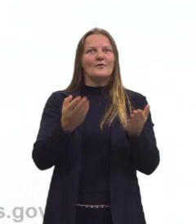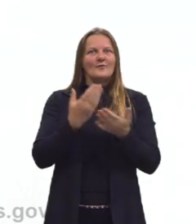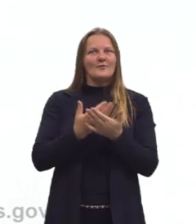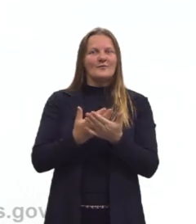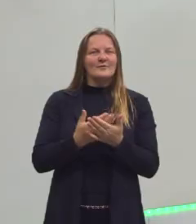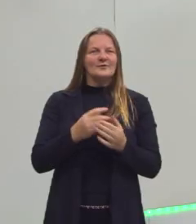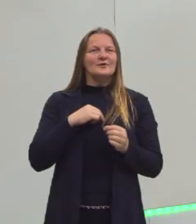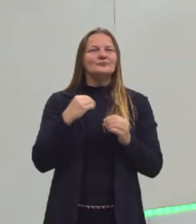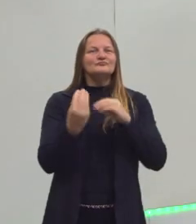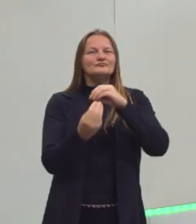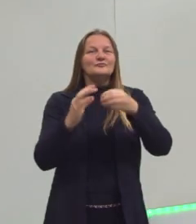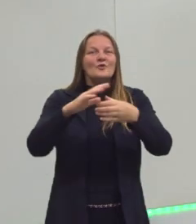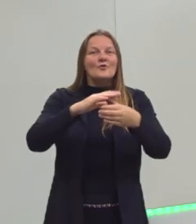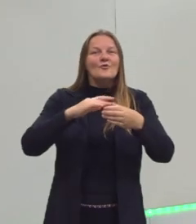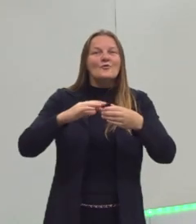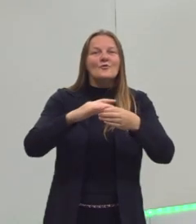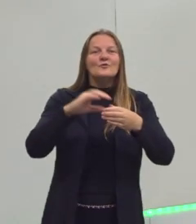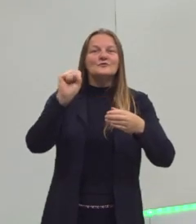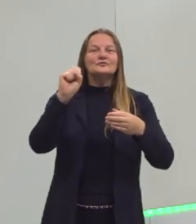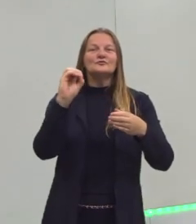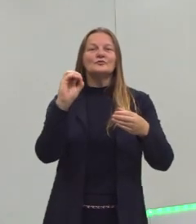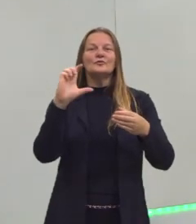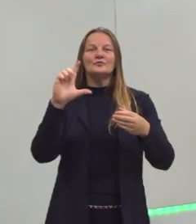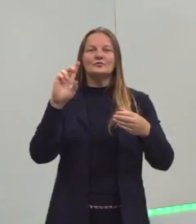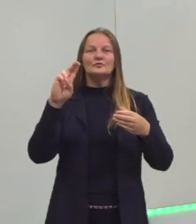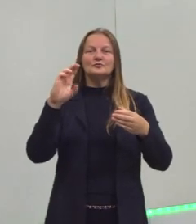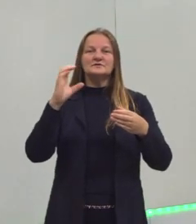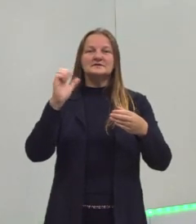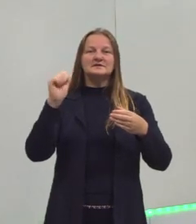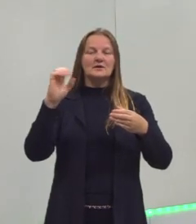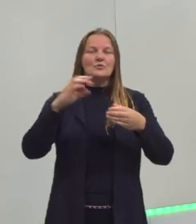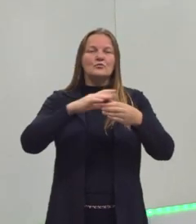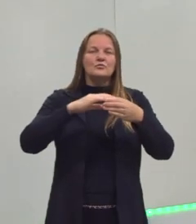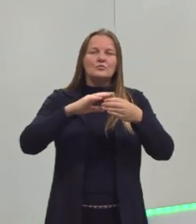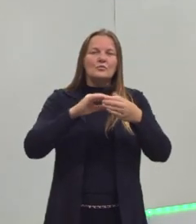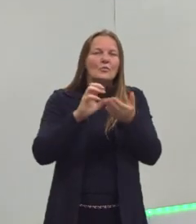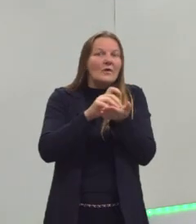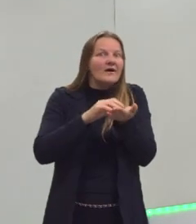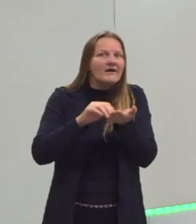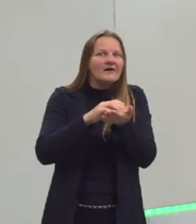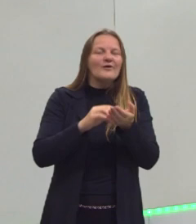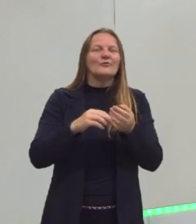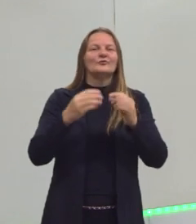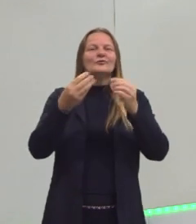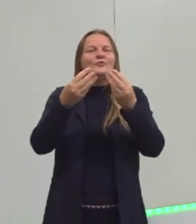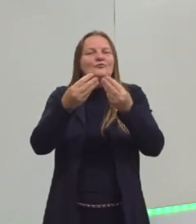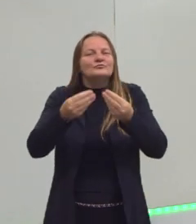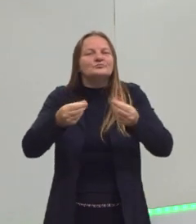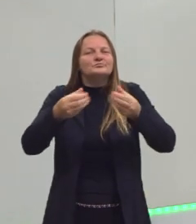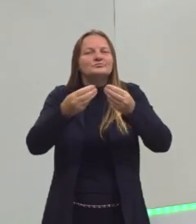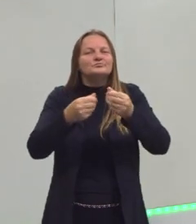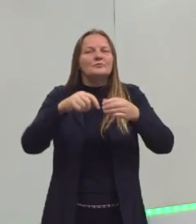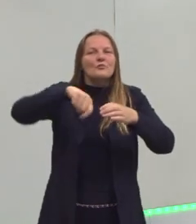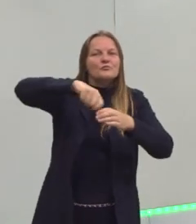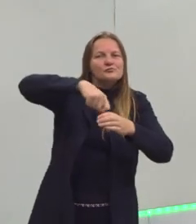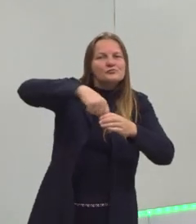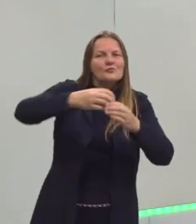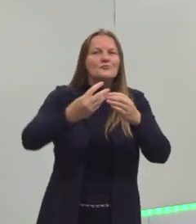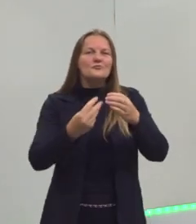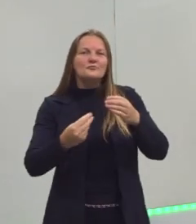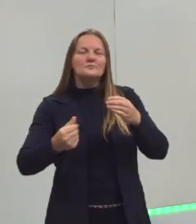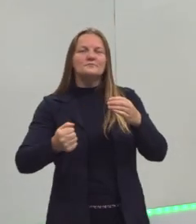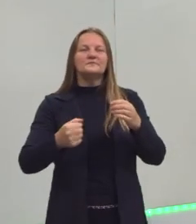as soluções, concentração de solução, cálculos de soluções, diluição de solução, entre algumas